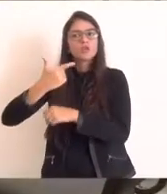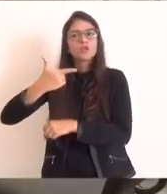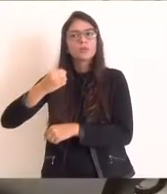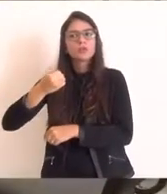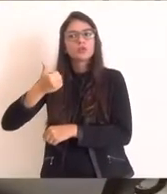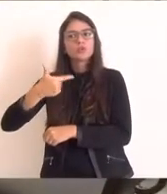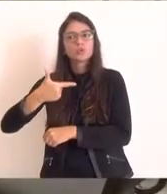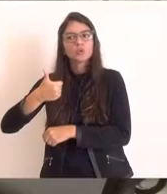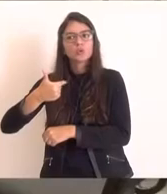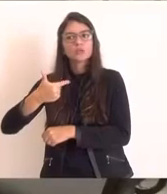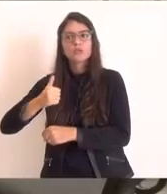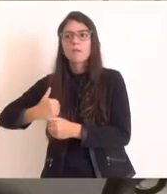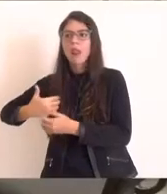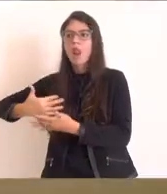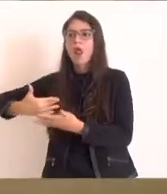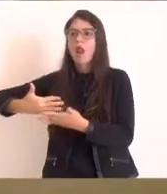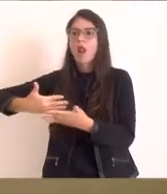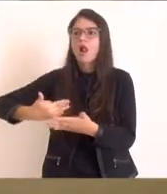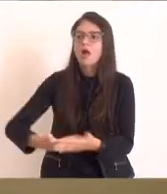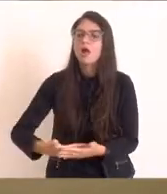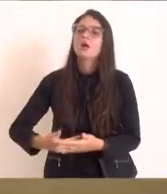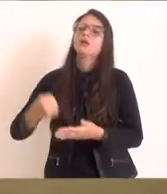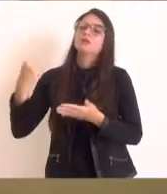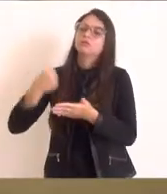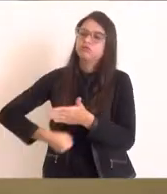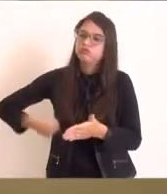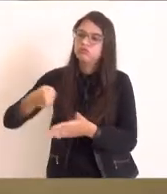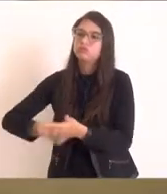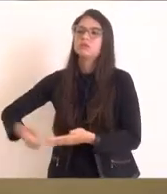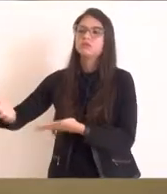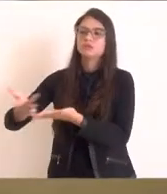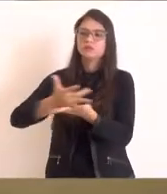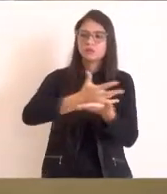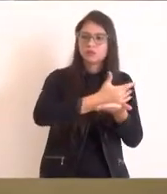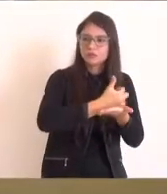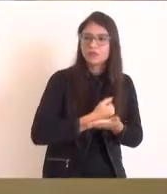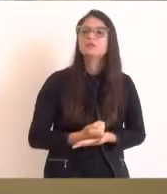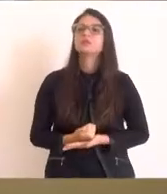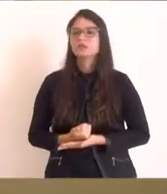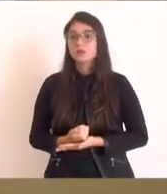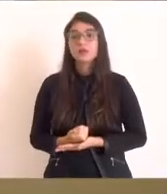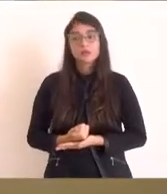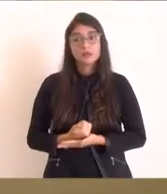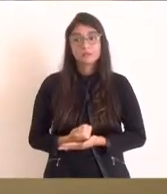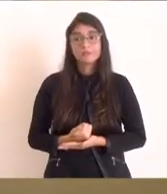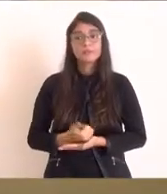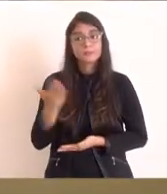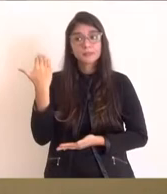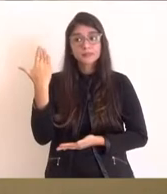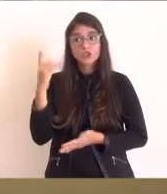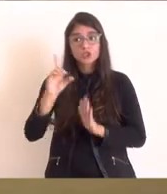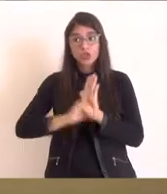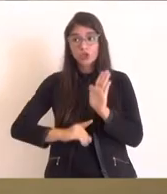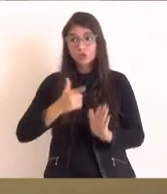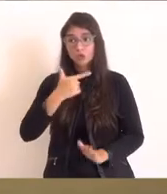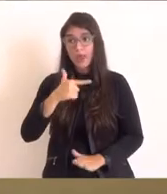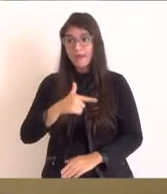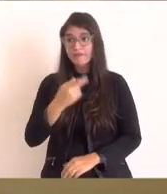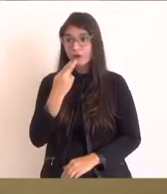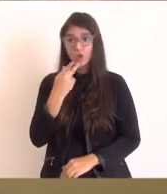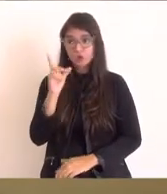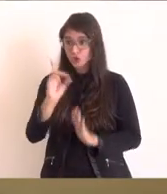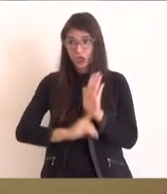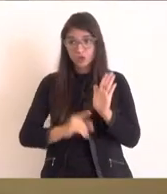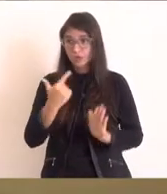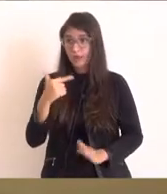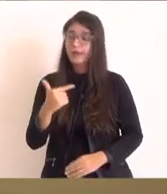fiscalizar os rótulos de participação especiais. Até então, não tínhamos esse direito, eles não nos concediam esse